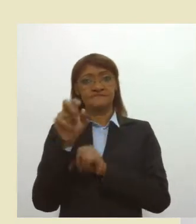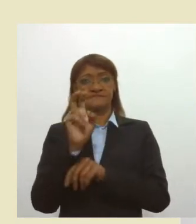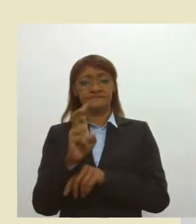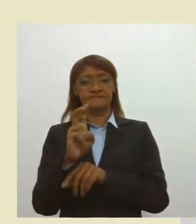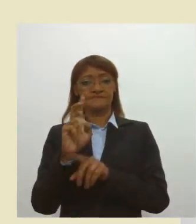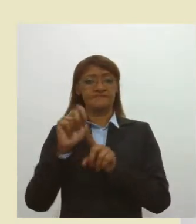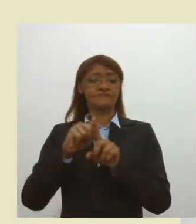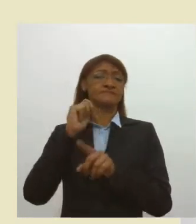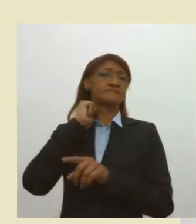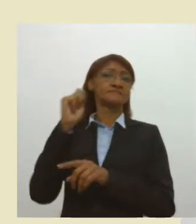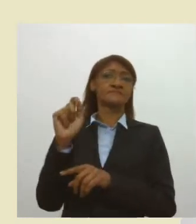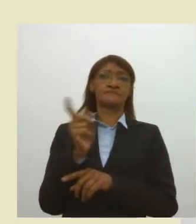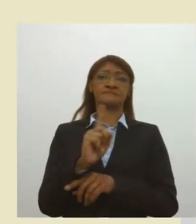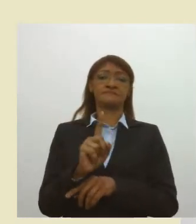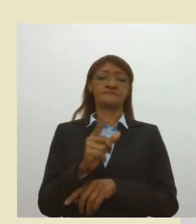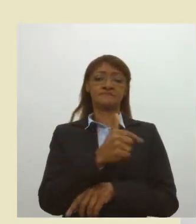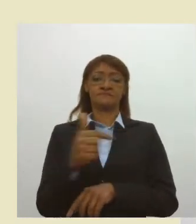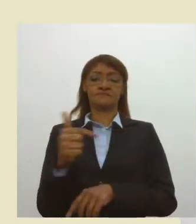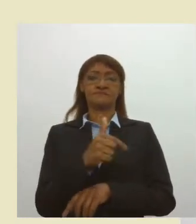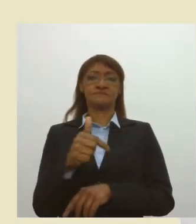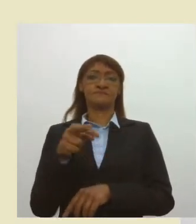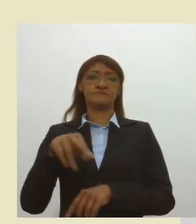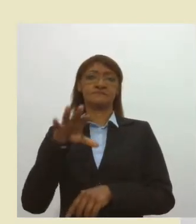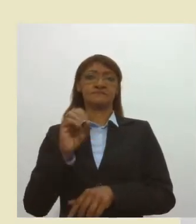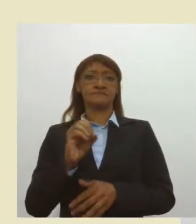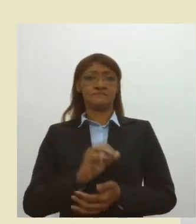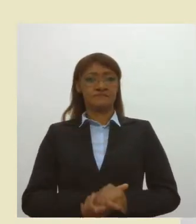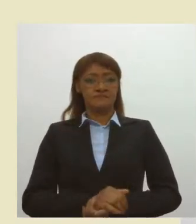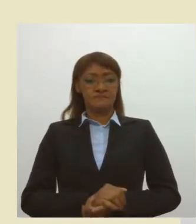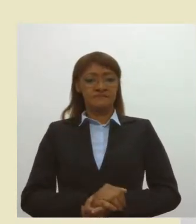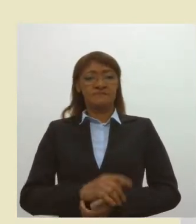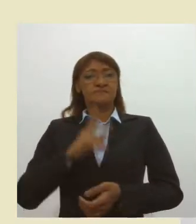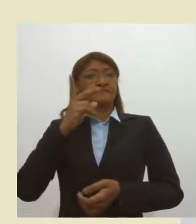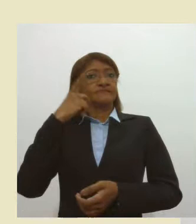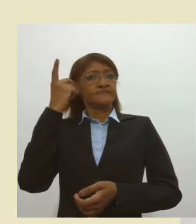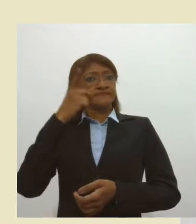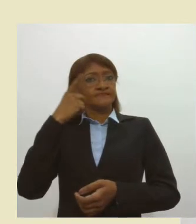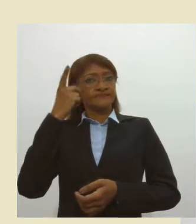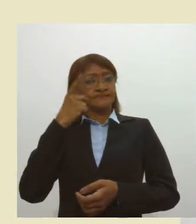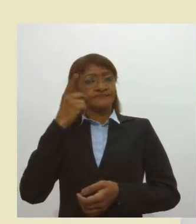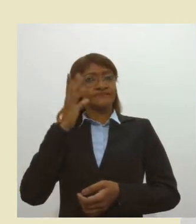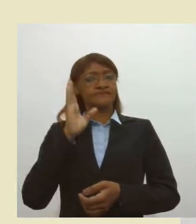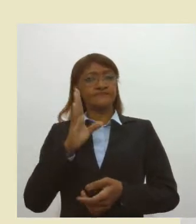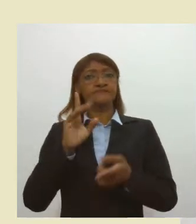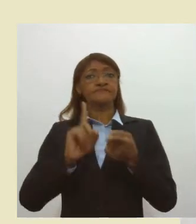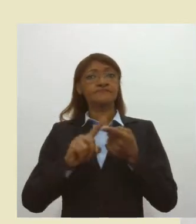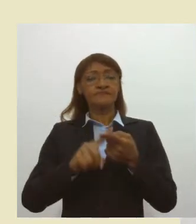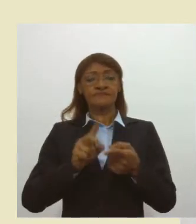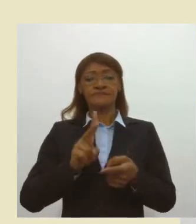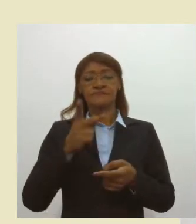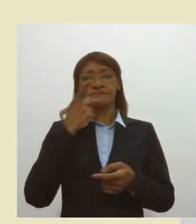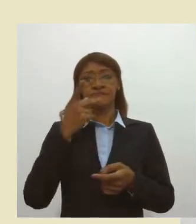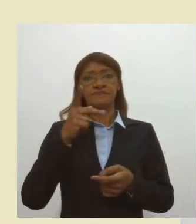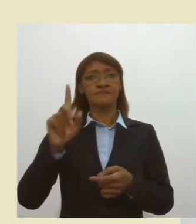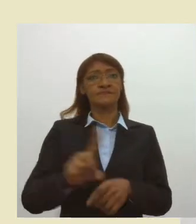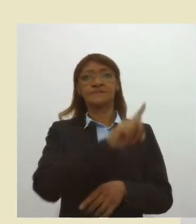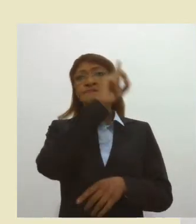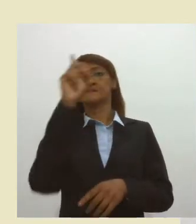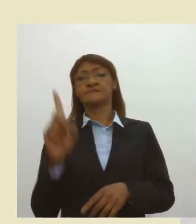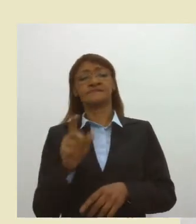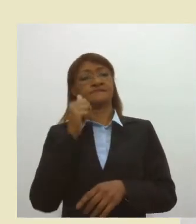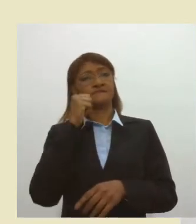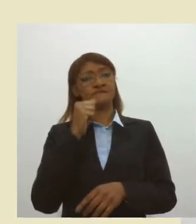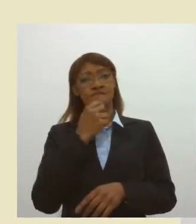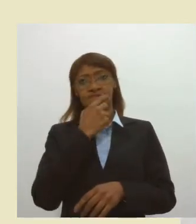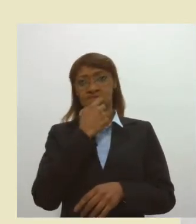abril e não no dia 22 de março. A deputada fez uma fala também sobre o Dia Internacional da Mulher, afirmou